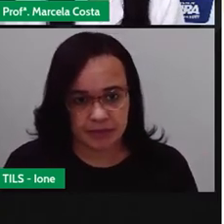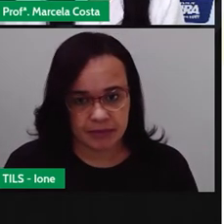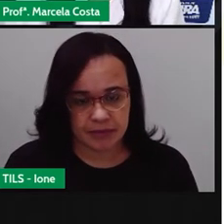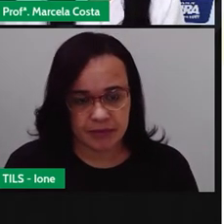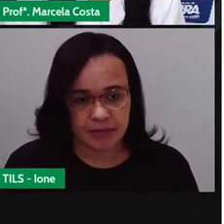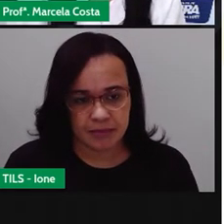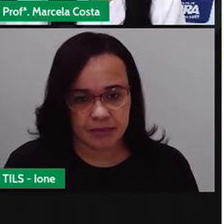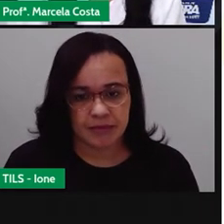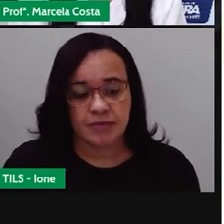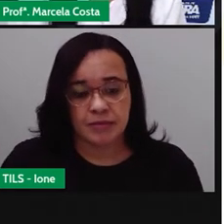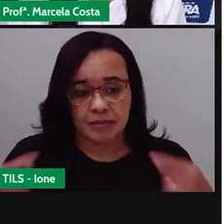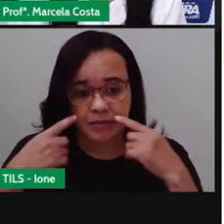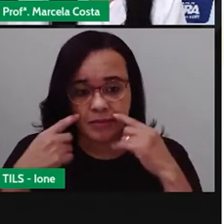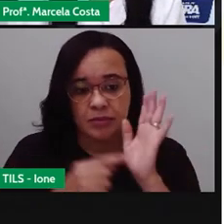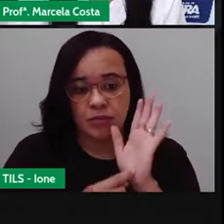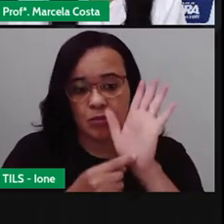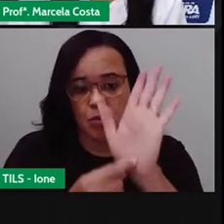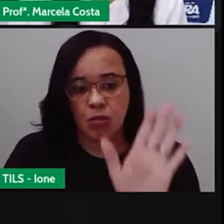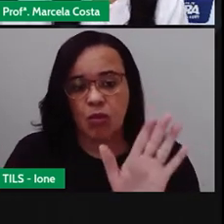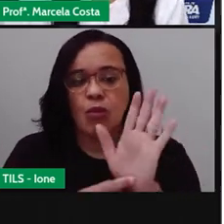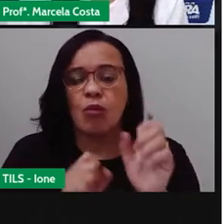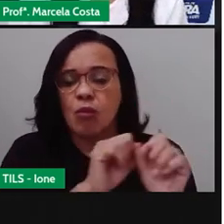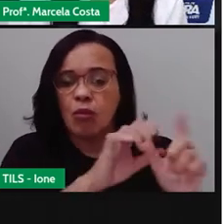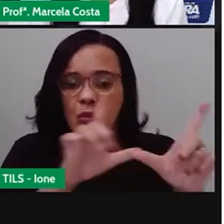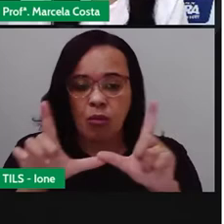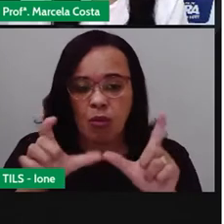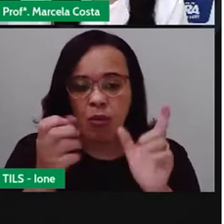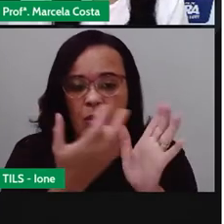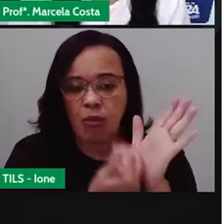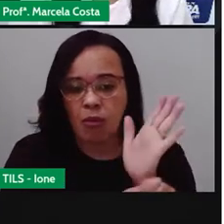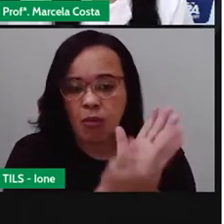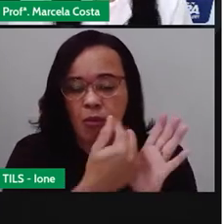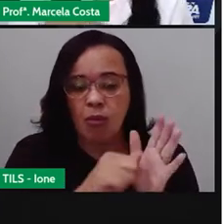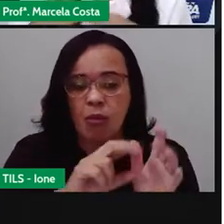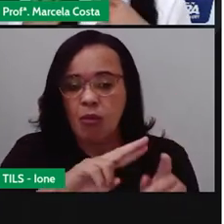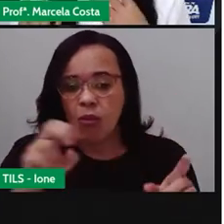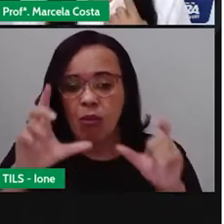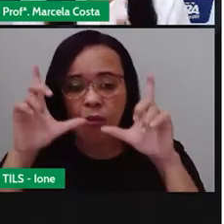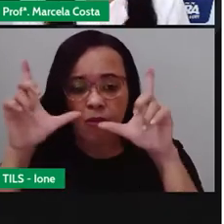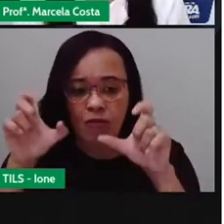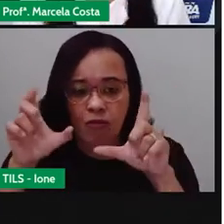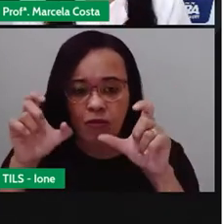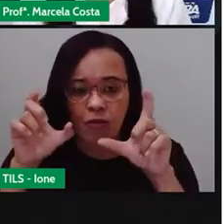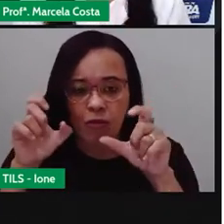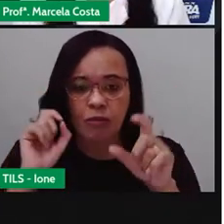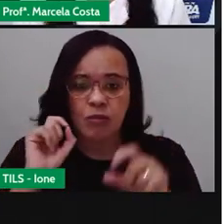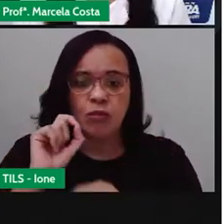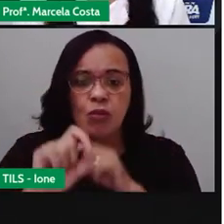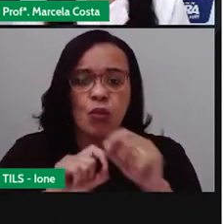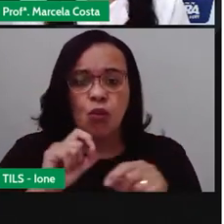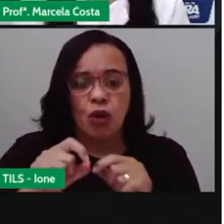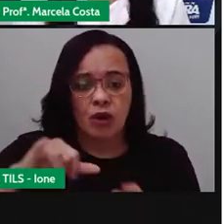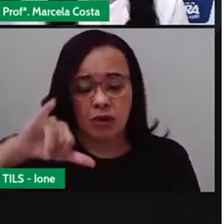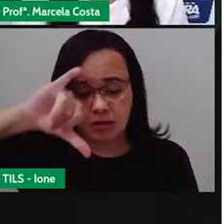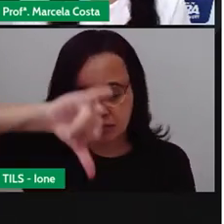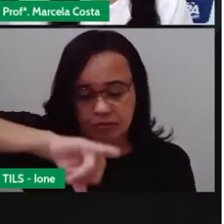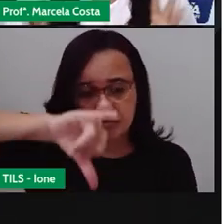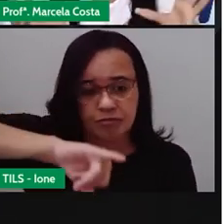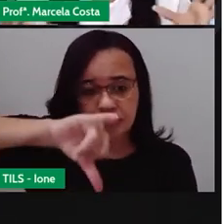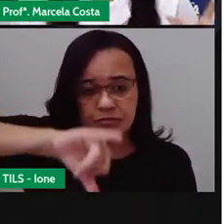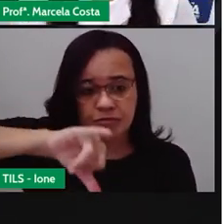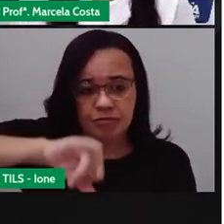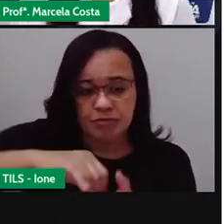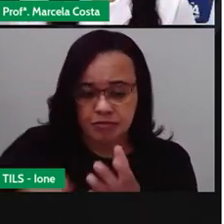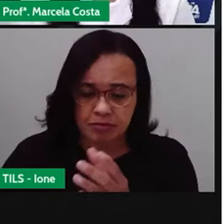Deixa eu mostrar para vocês que o Centro de Abastecimento foi criado para